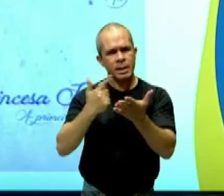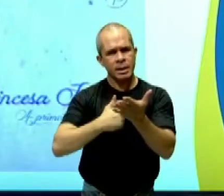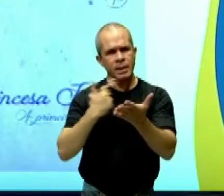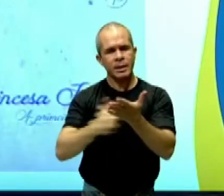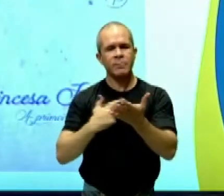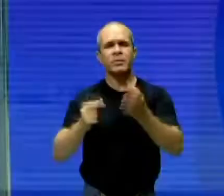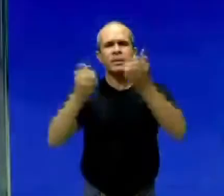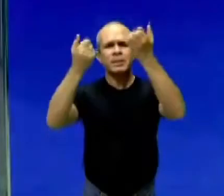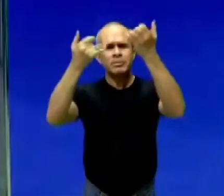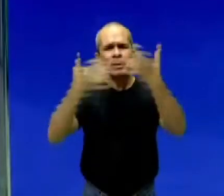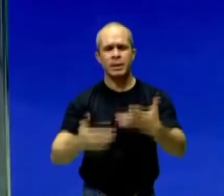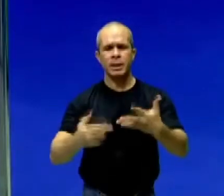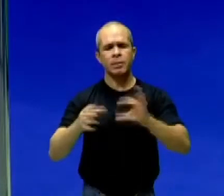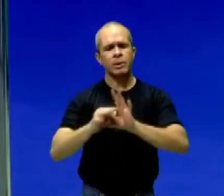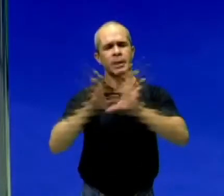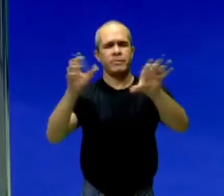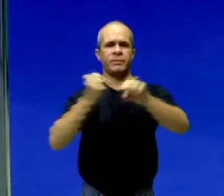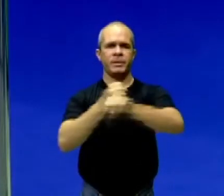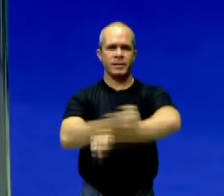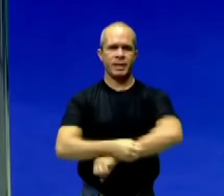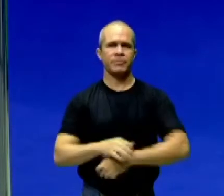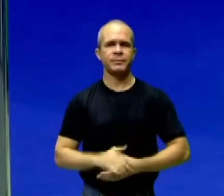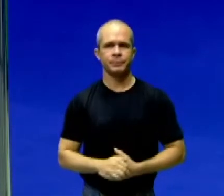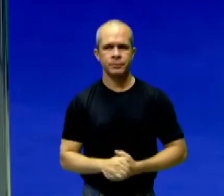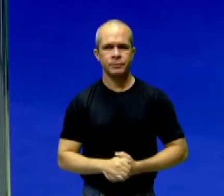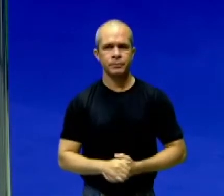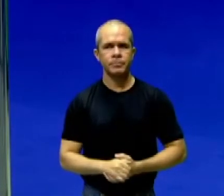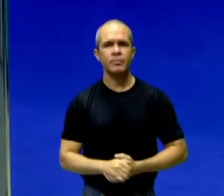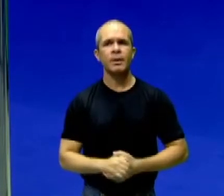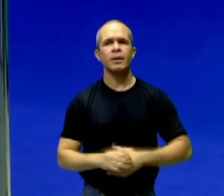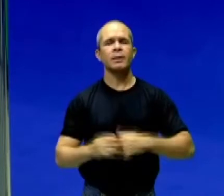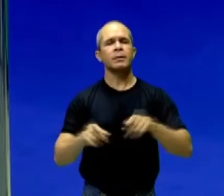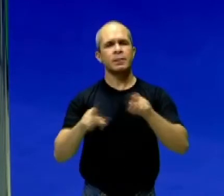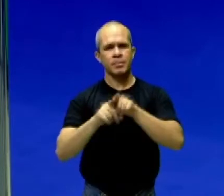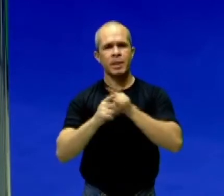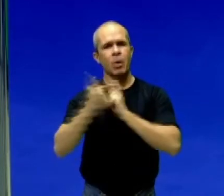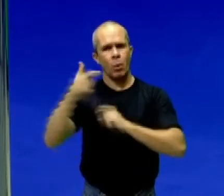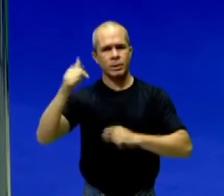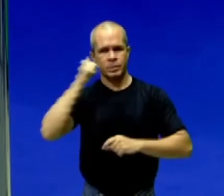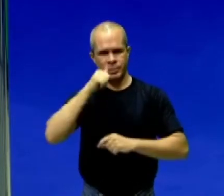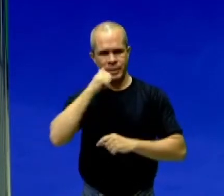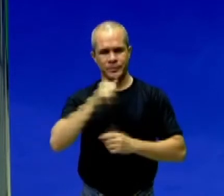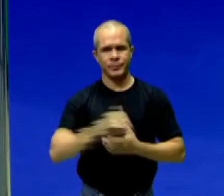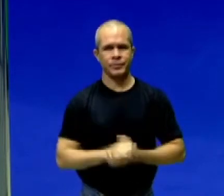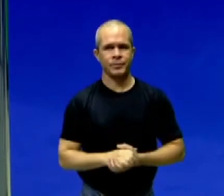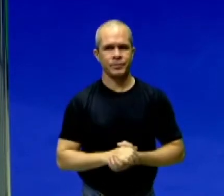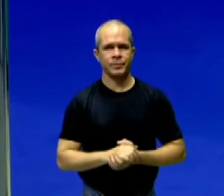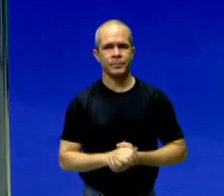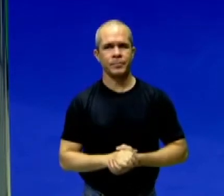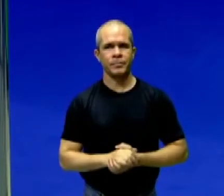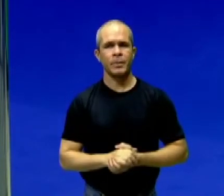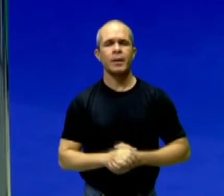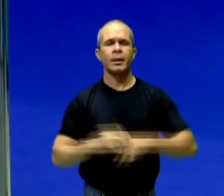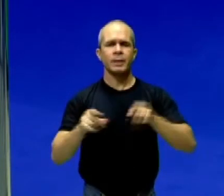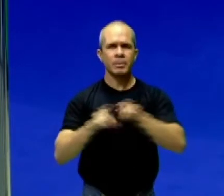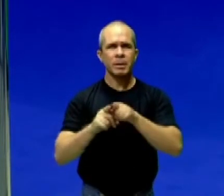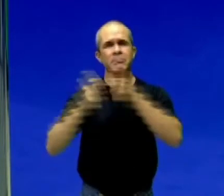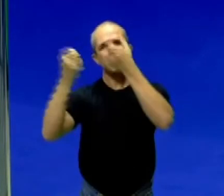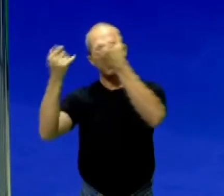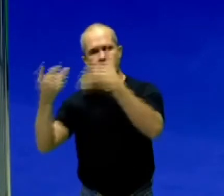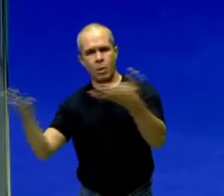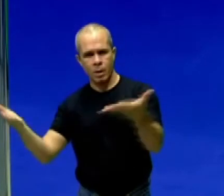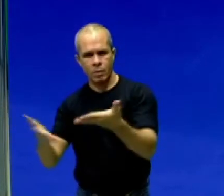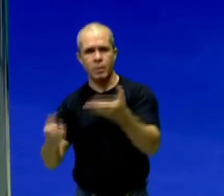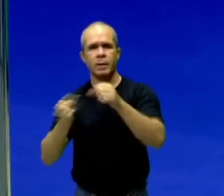sobre a libertação dos escravos ainda sendo escrava. Assim como nós tivemos outras aqui. Pessoal, nós falamos de escravidão,